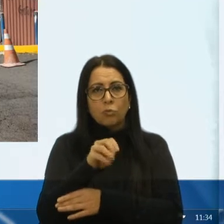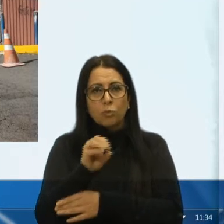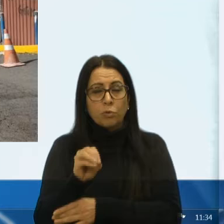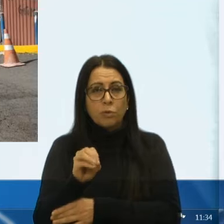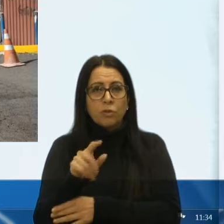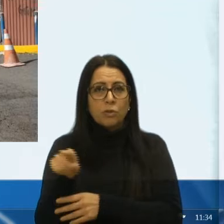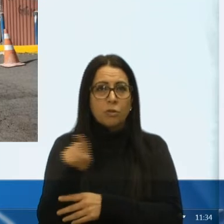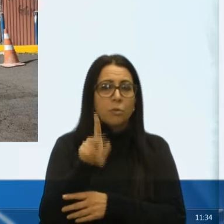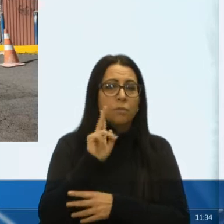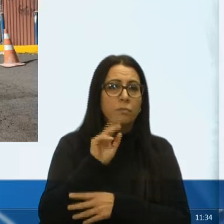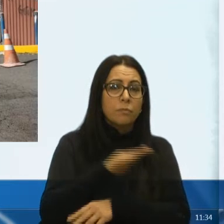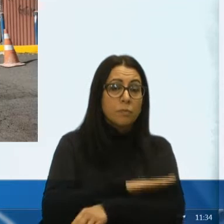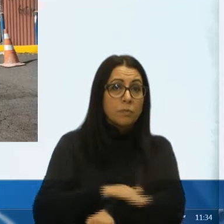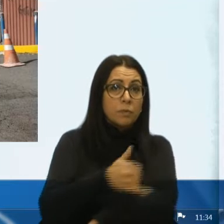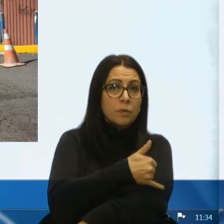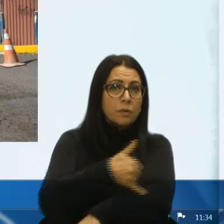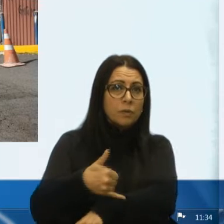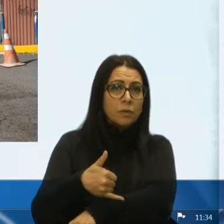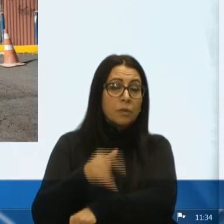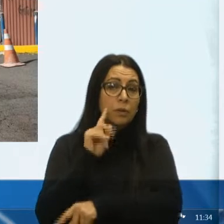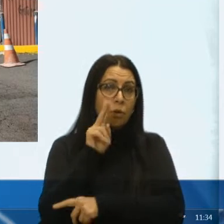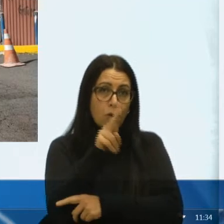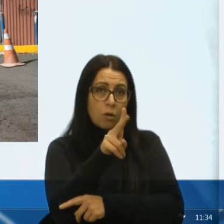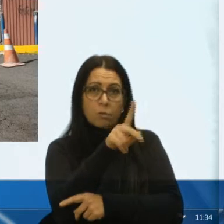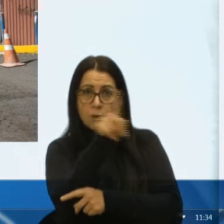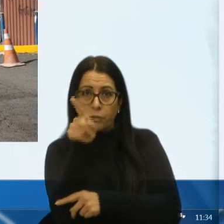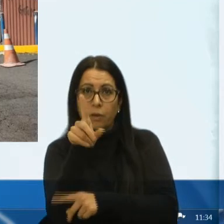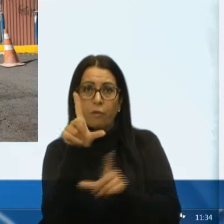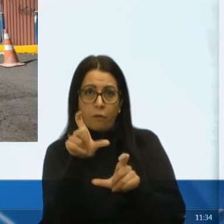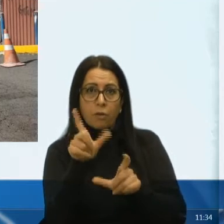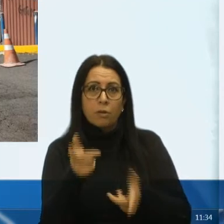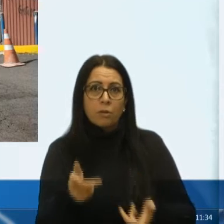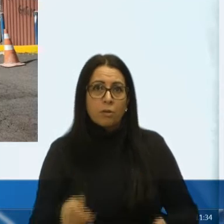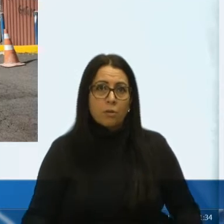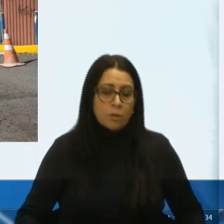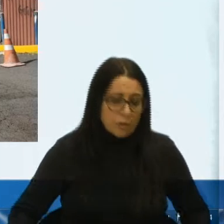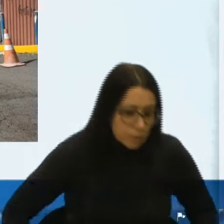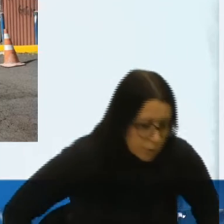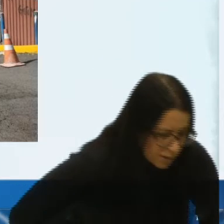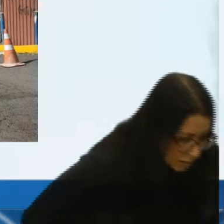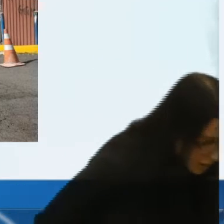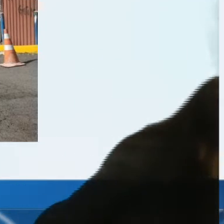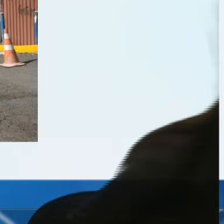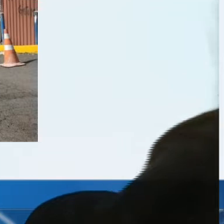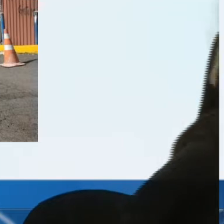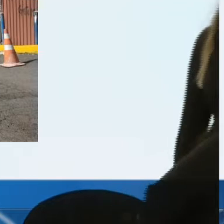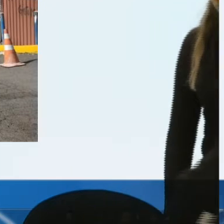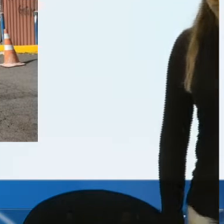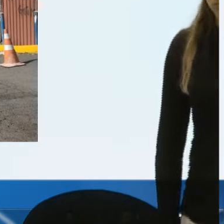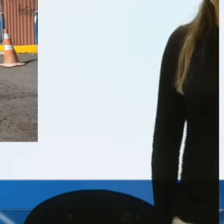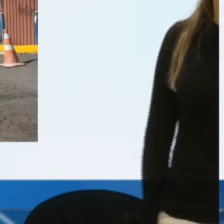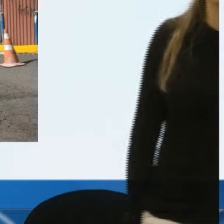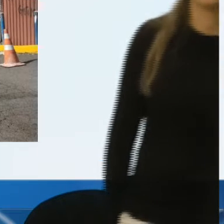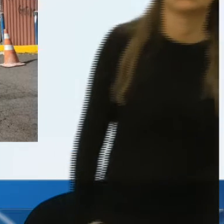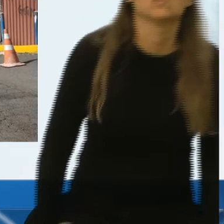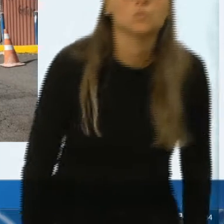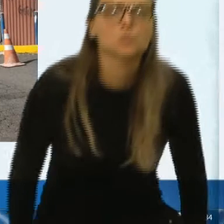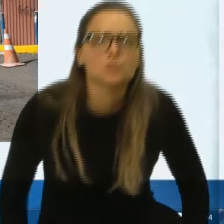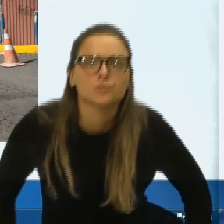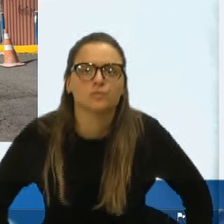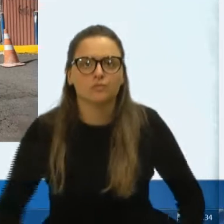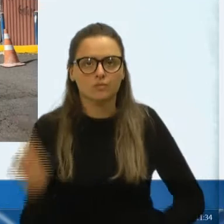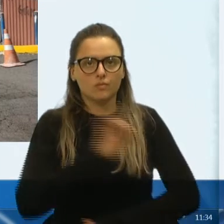foi feito o asfalto, então, olha como dá para ver na foto, esse dia estava ainda, estava trabalhando,